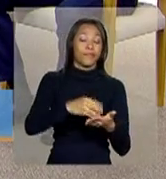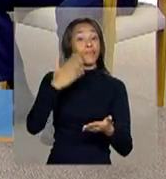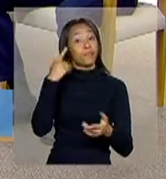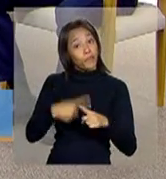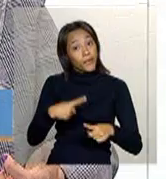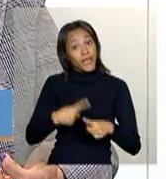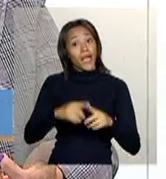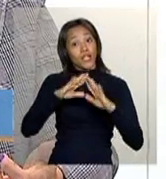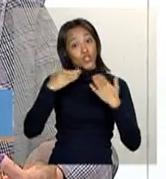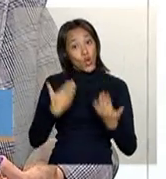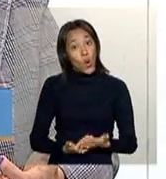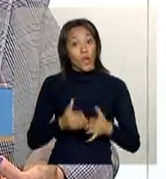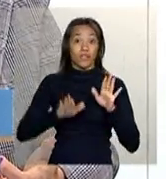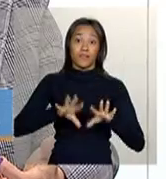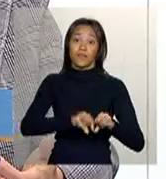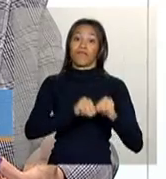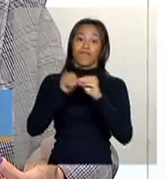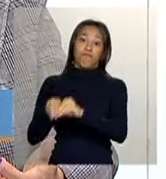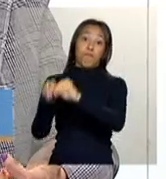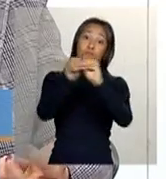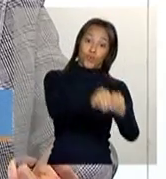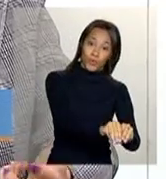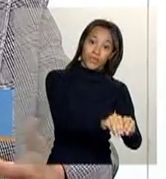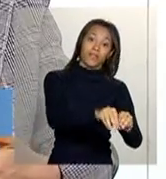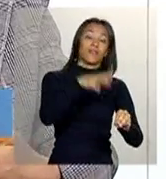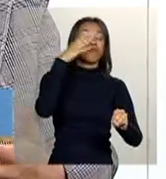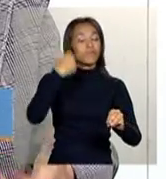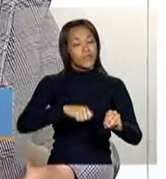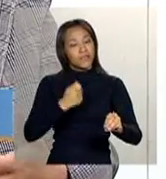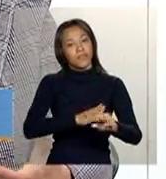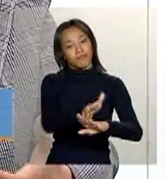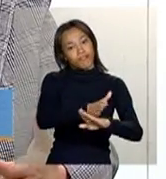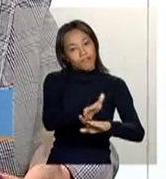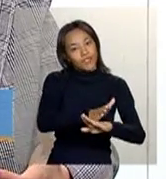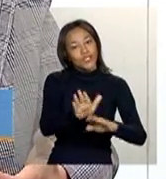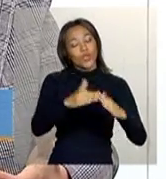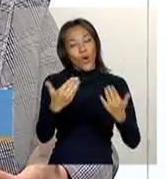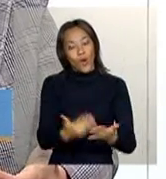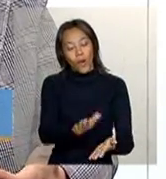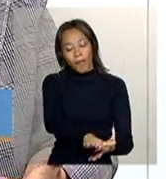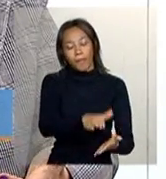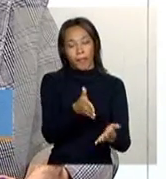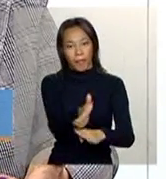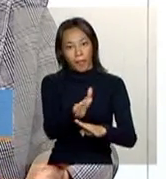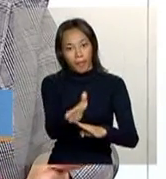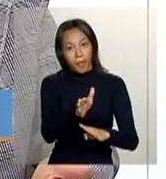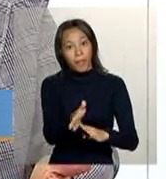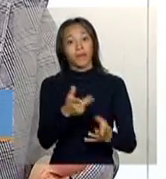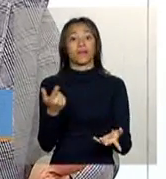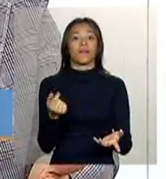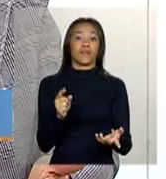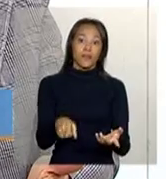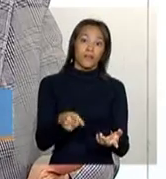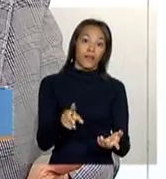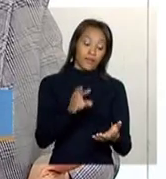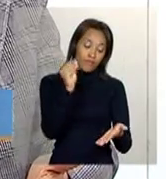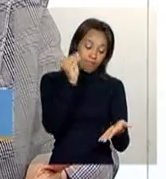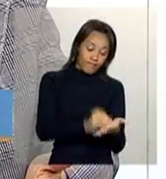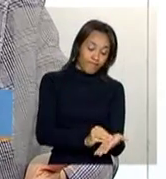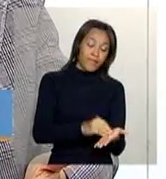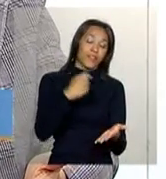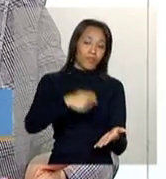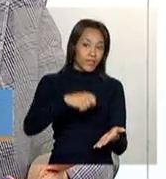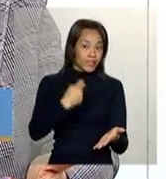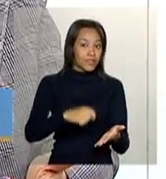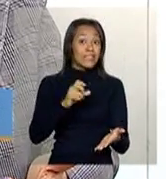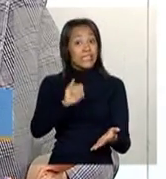porque a escola, muitas vezes, muda. Então, ele tem que atualizar em a frequência, todo o acompanhamento que é feito em relação àquela escola que está informada ali. Então, ele tem que